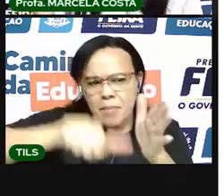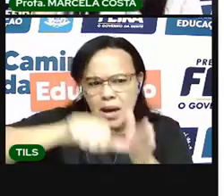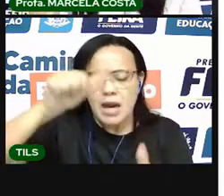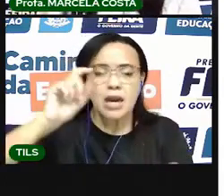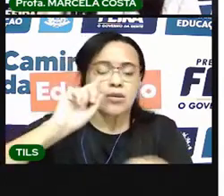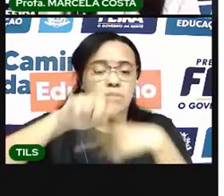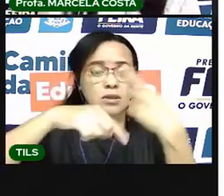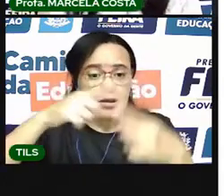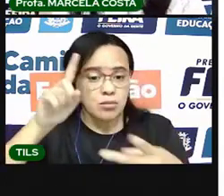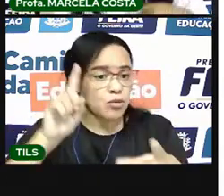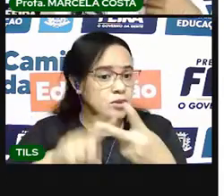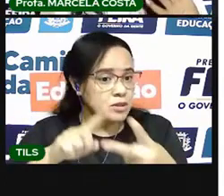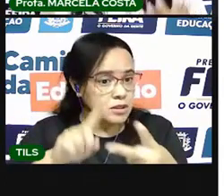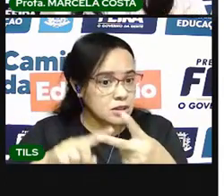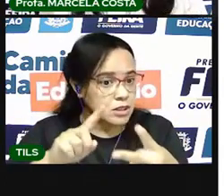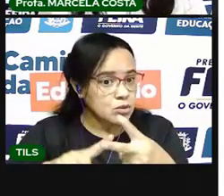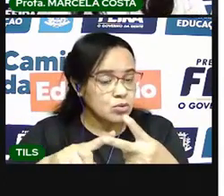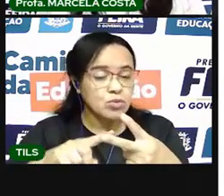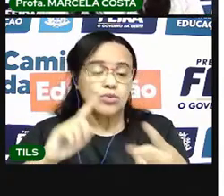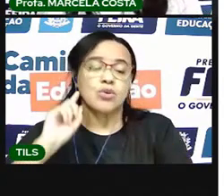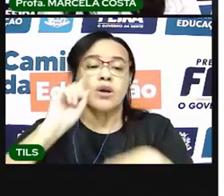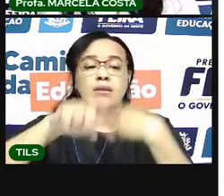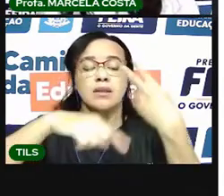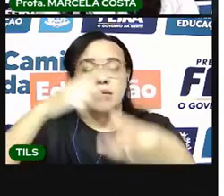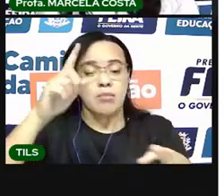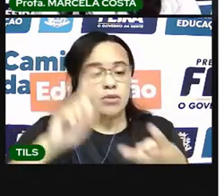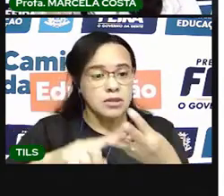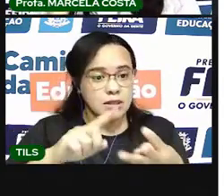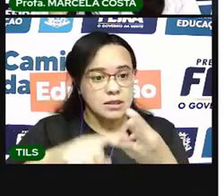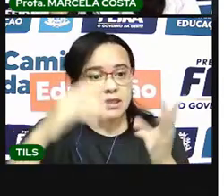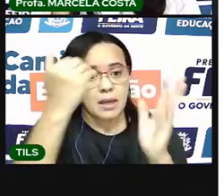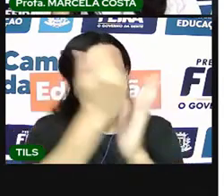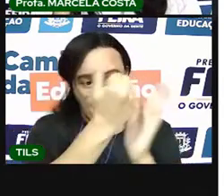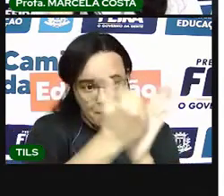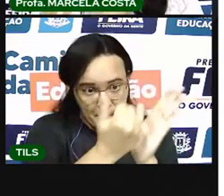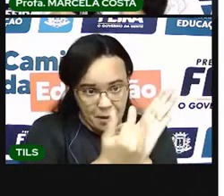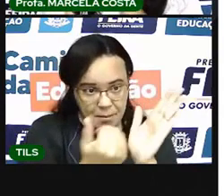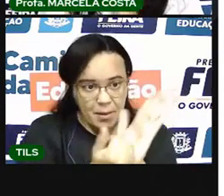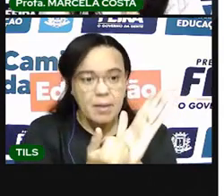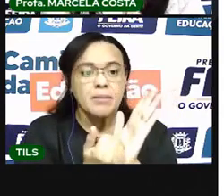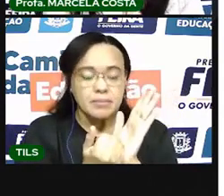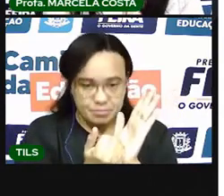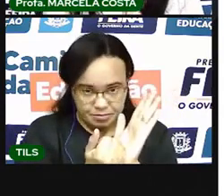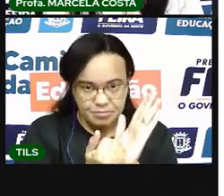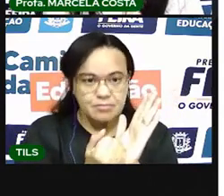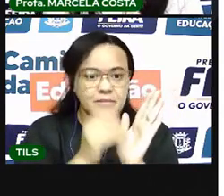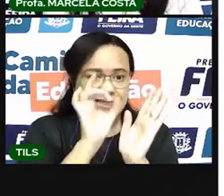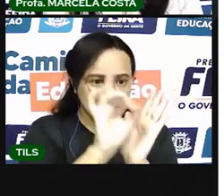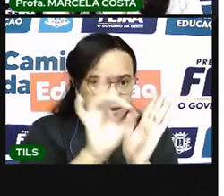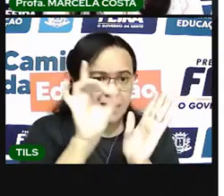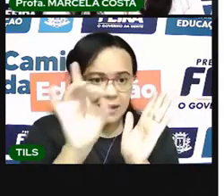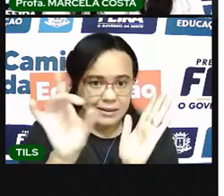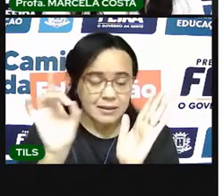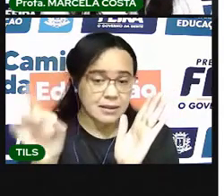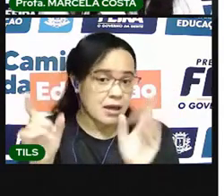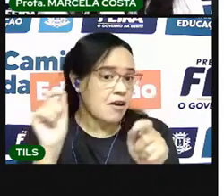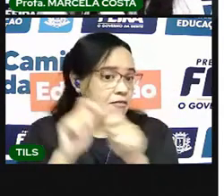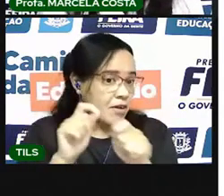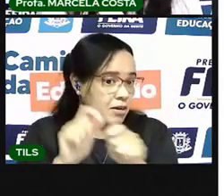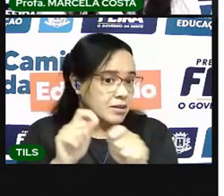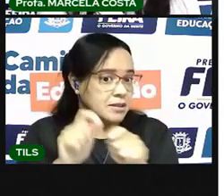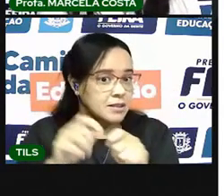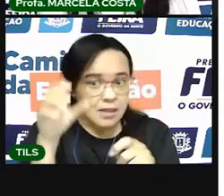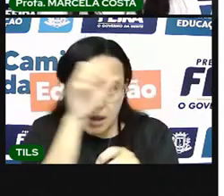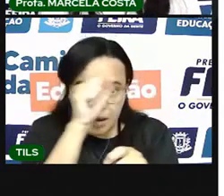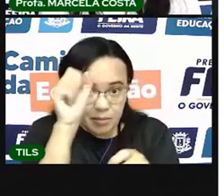depois a segunda coisa que vai ser feita, e assim por diante. É um passo a passo. Esse,